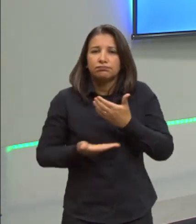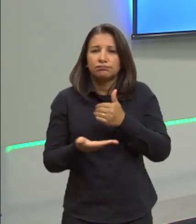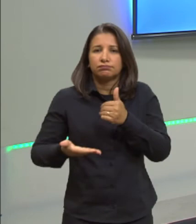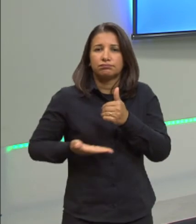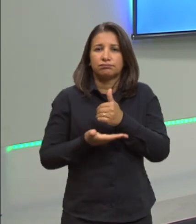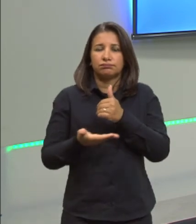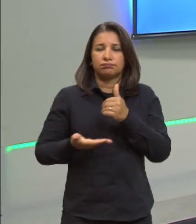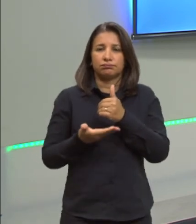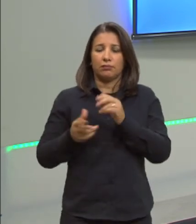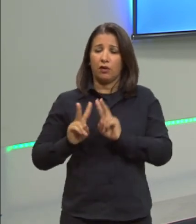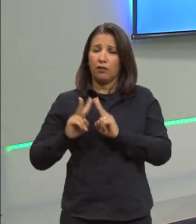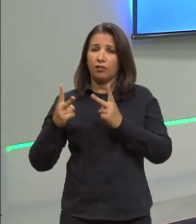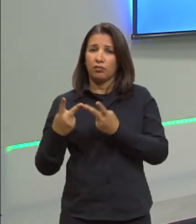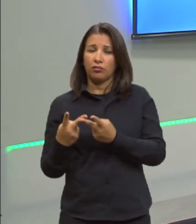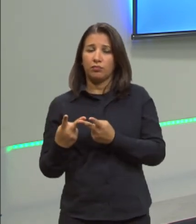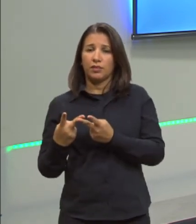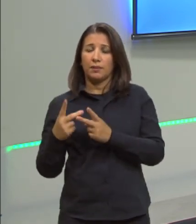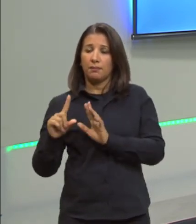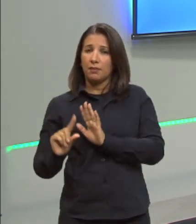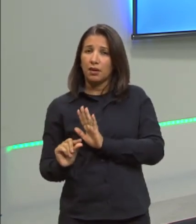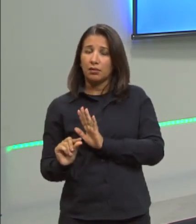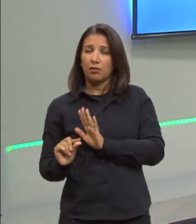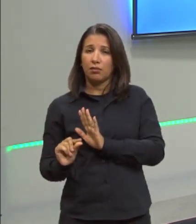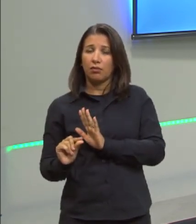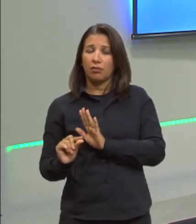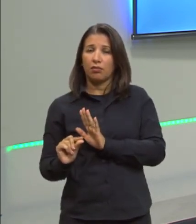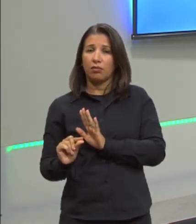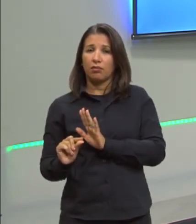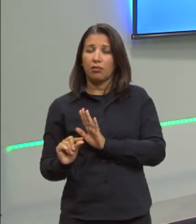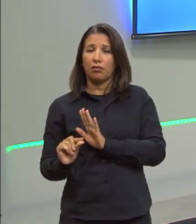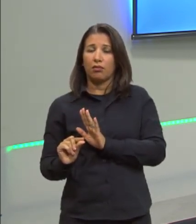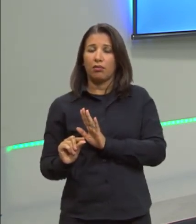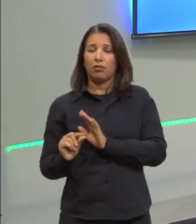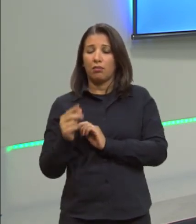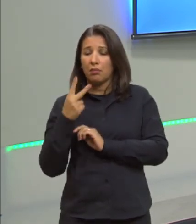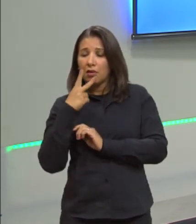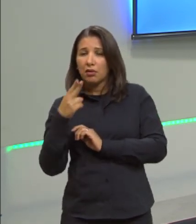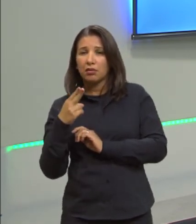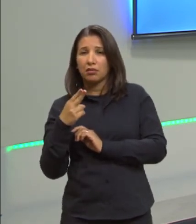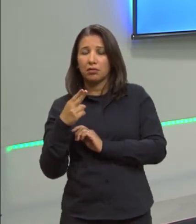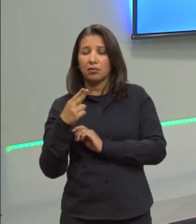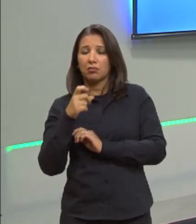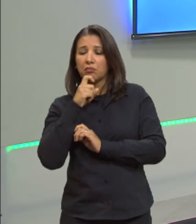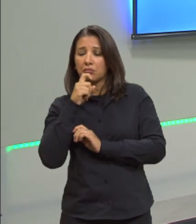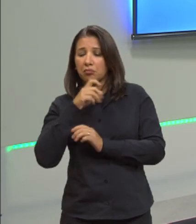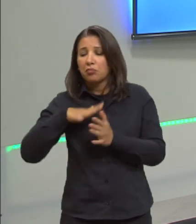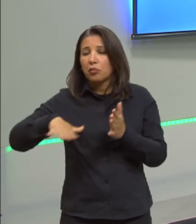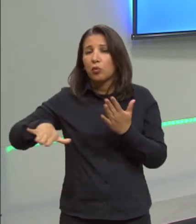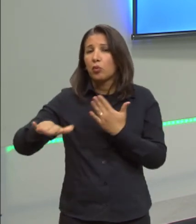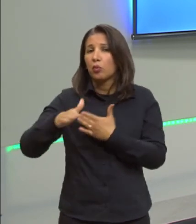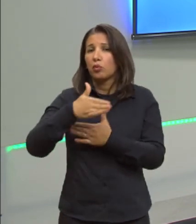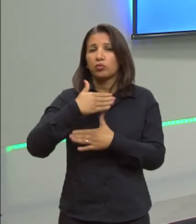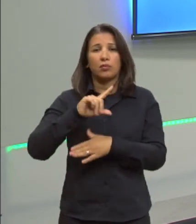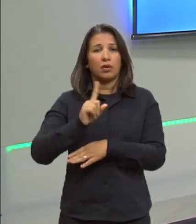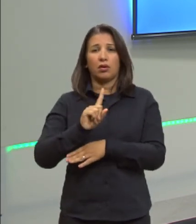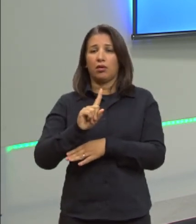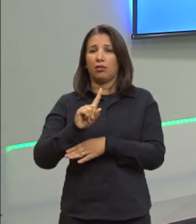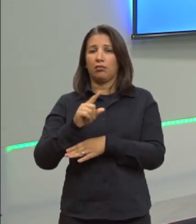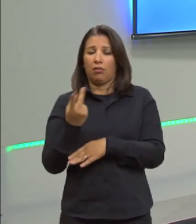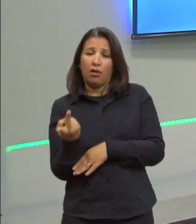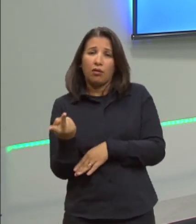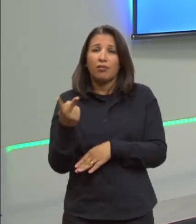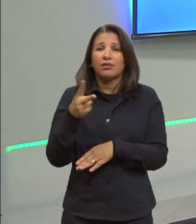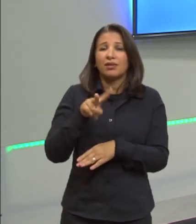o volume menor, mais densidade, deveria descer, ir para o fundo de congelar todo o lago, mas é o contrário, a mais densa,